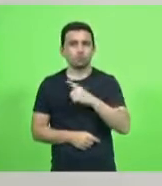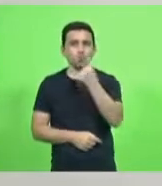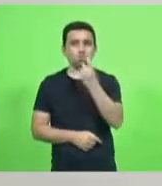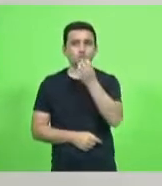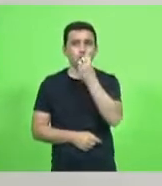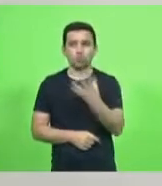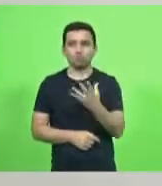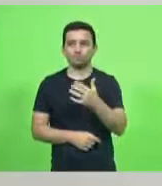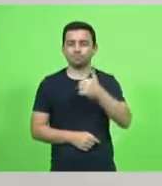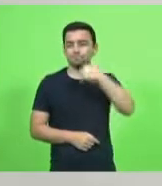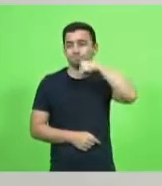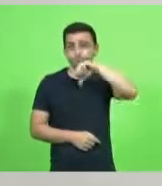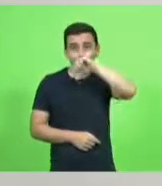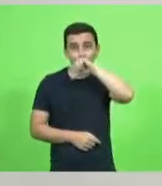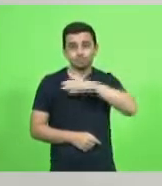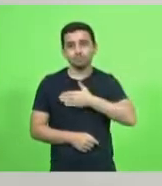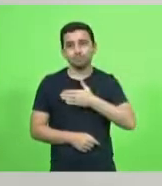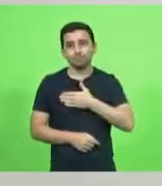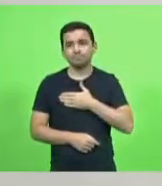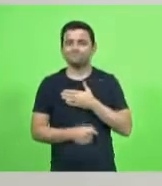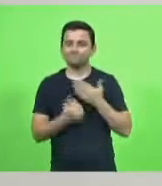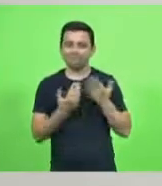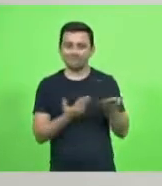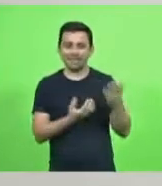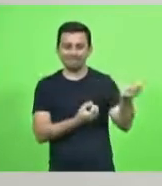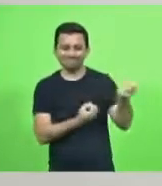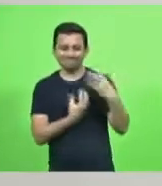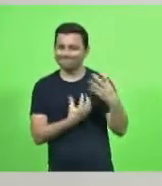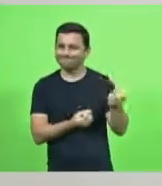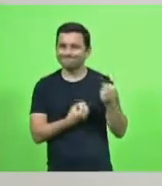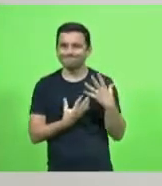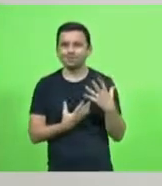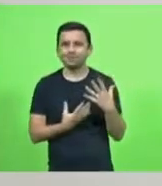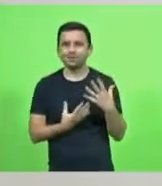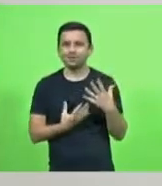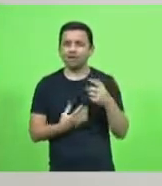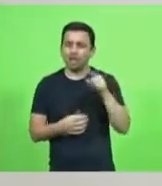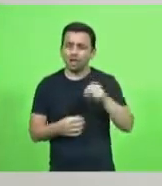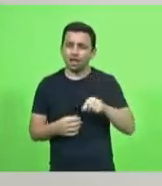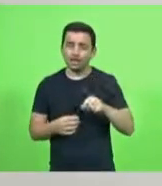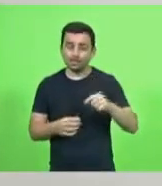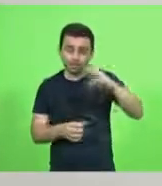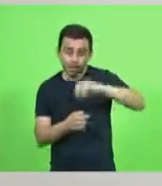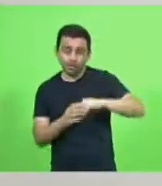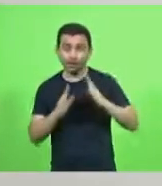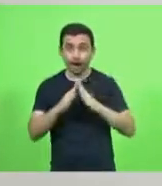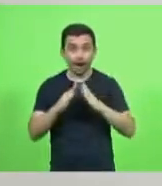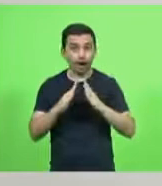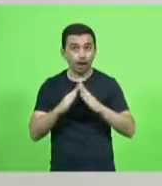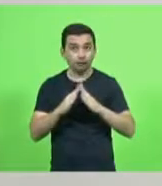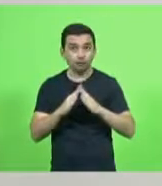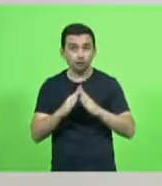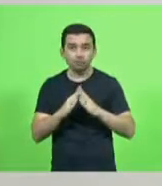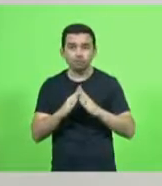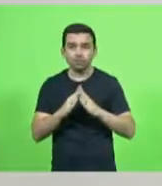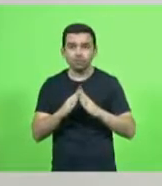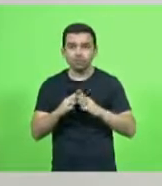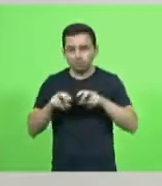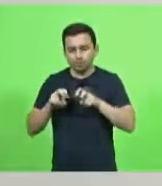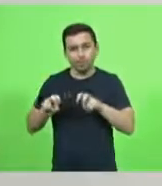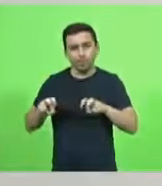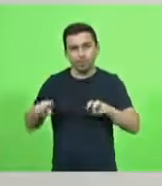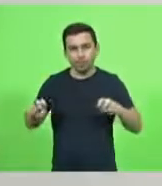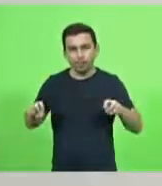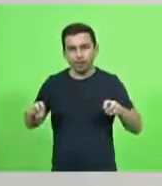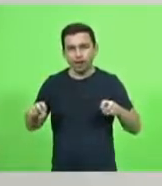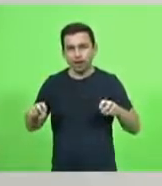isso, nós fomos ensinados no culto doméstico, mamãe reunia a gente, colocava a gente no sofá que ela tem